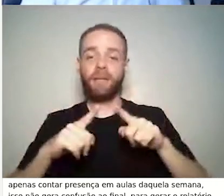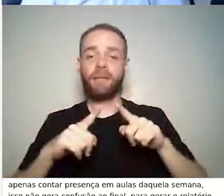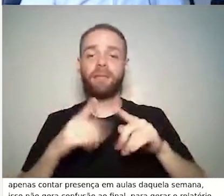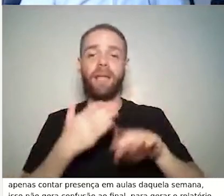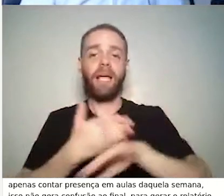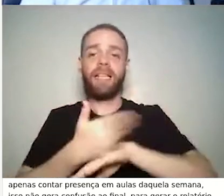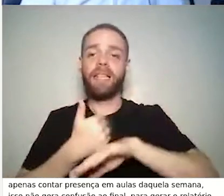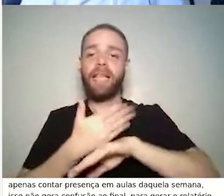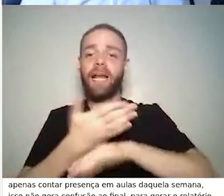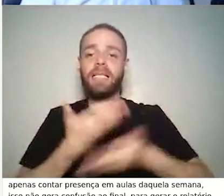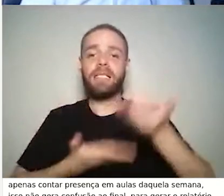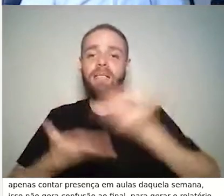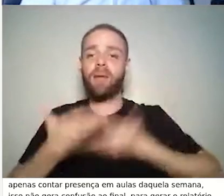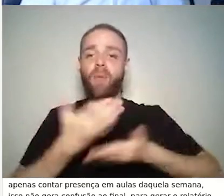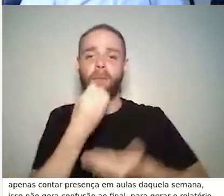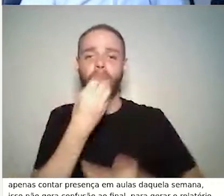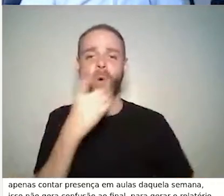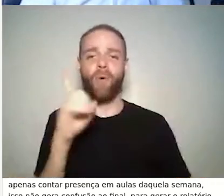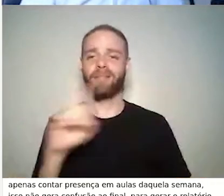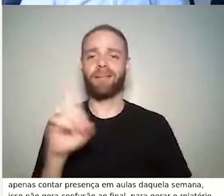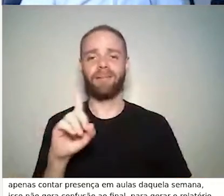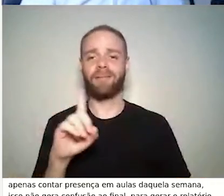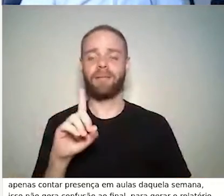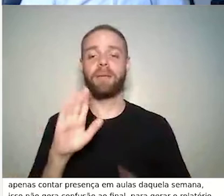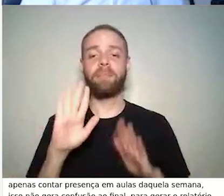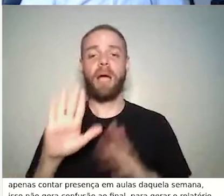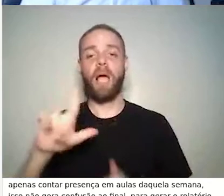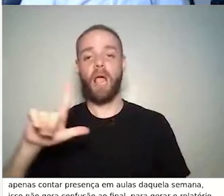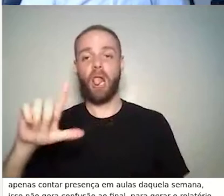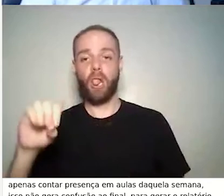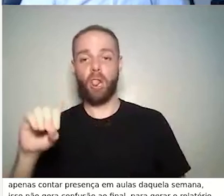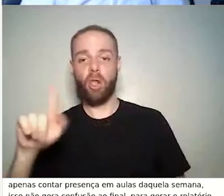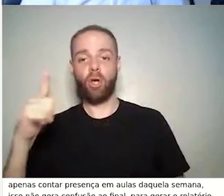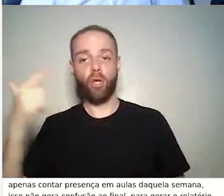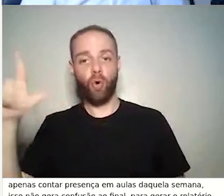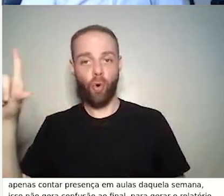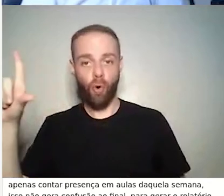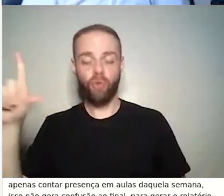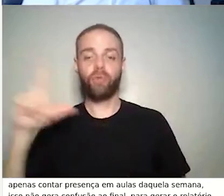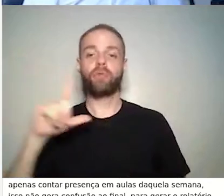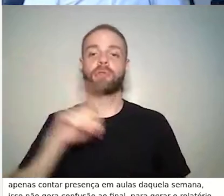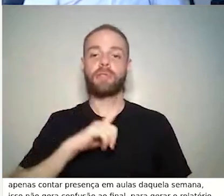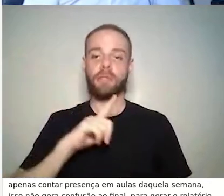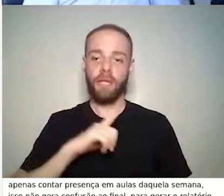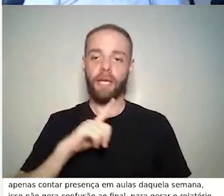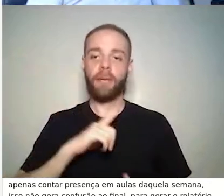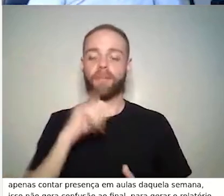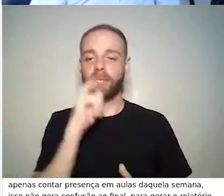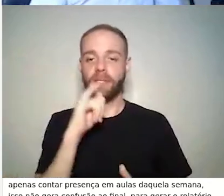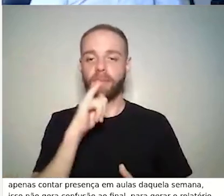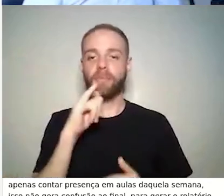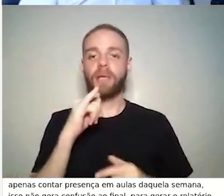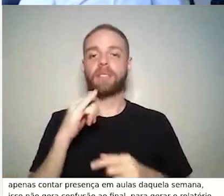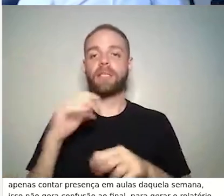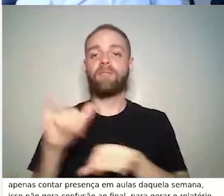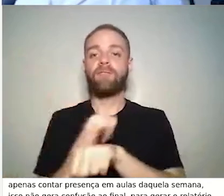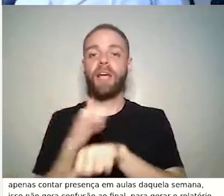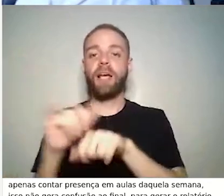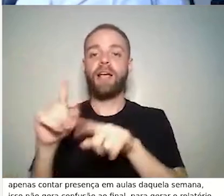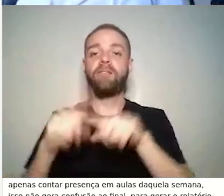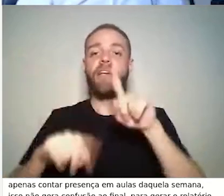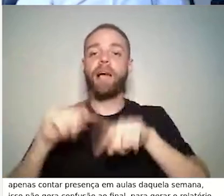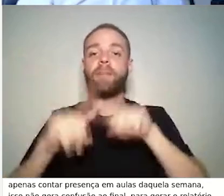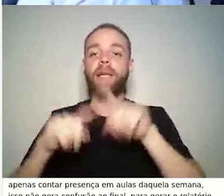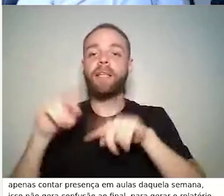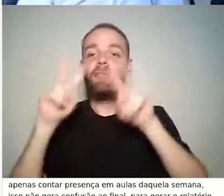mas a partir desses logs, todas as outras ferramentas são construídas, então, por exemplo, essa ferramenta de visualização, se eu